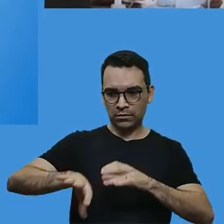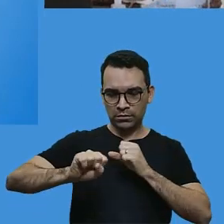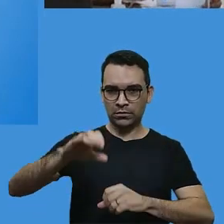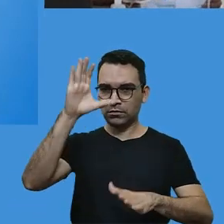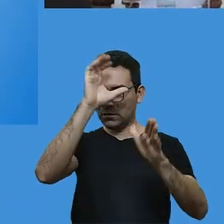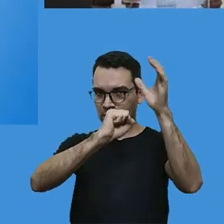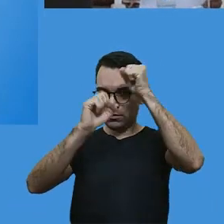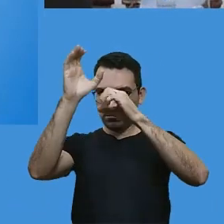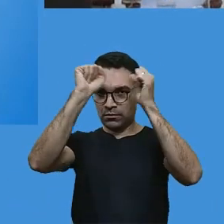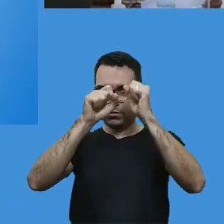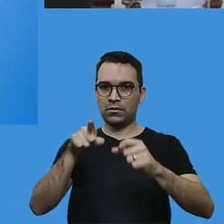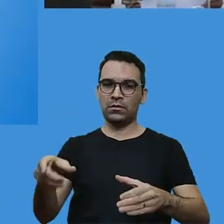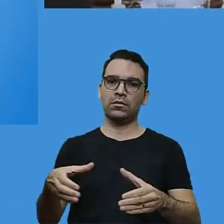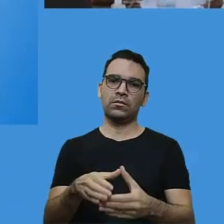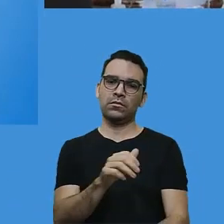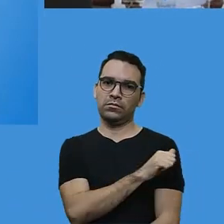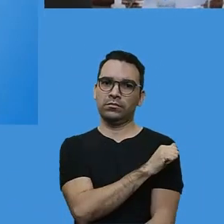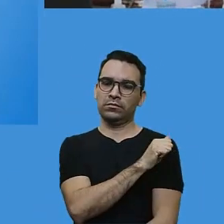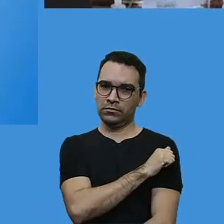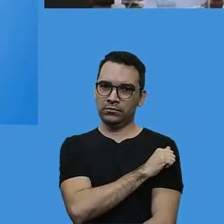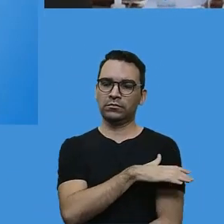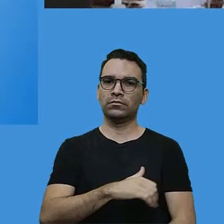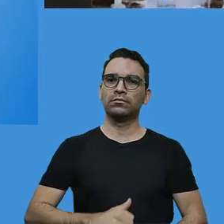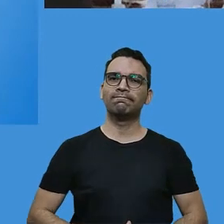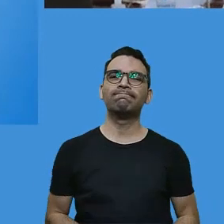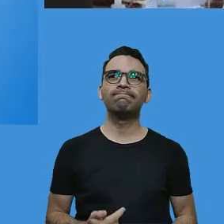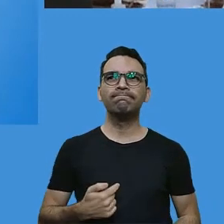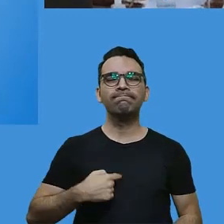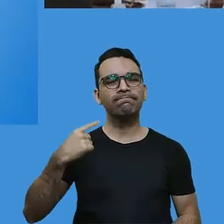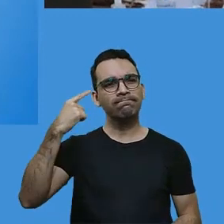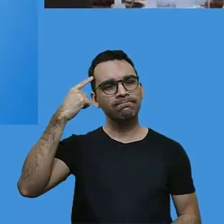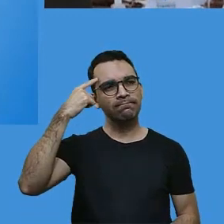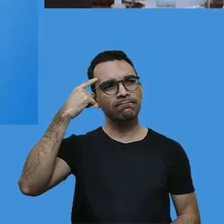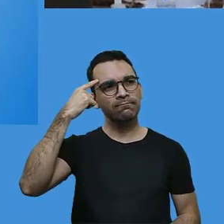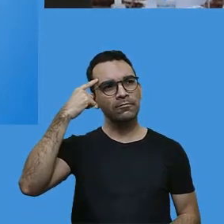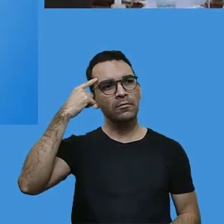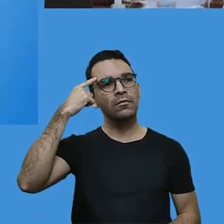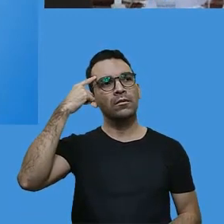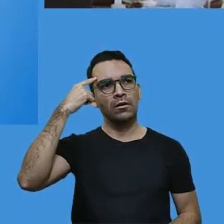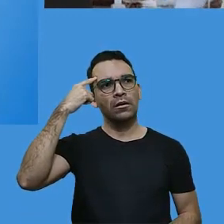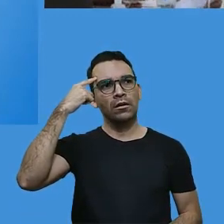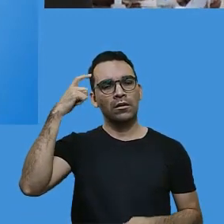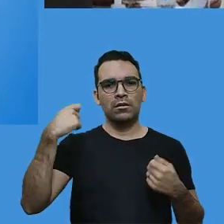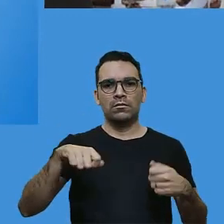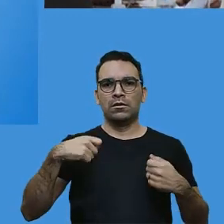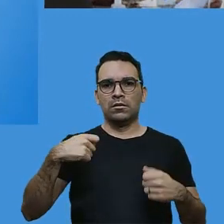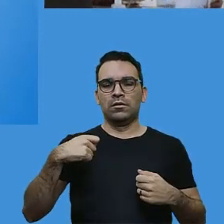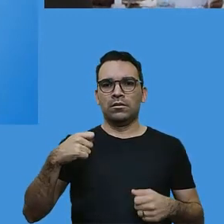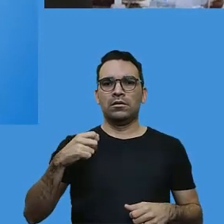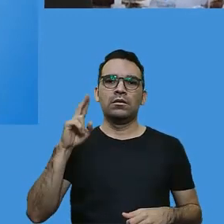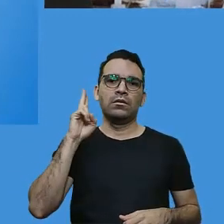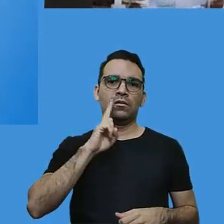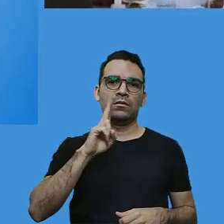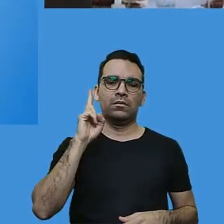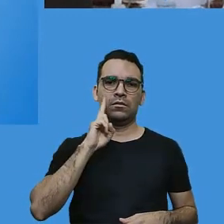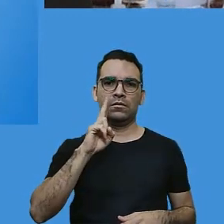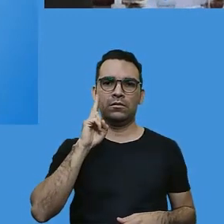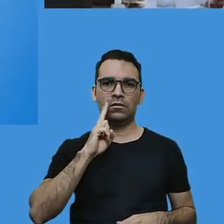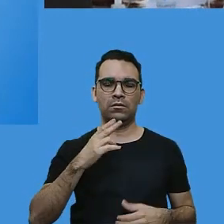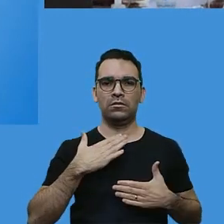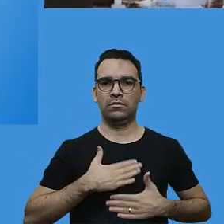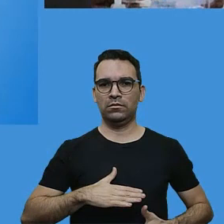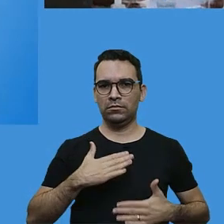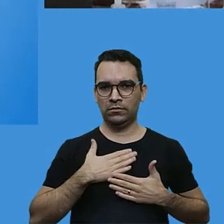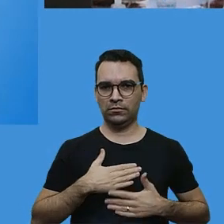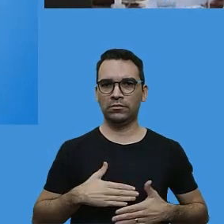muito tranquilo na nossa rede, na nossa vida pessoal, porque a gente precisa dela para continuar dando conta. E eu trago